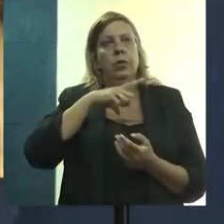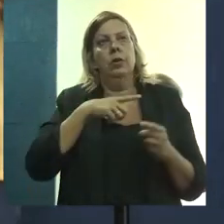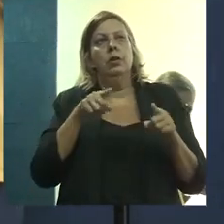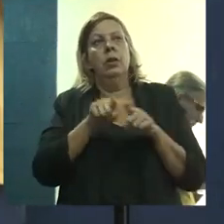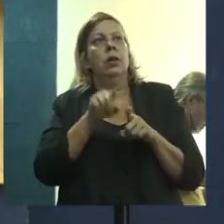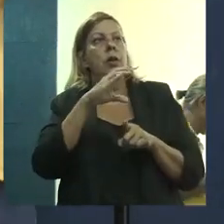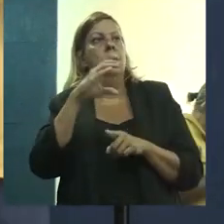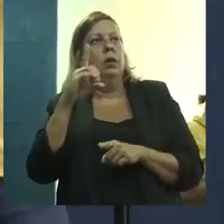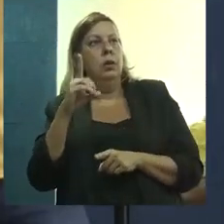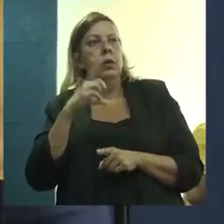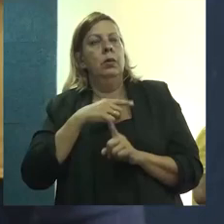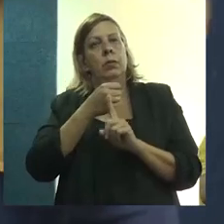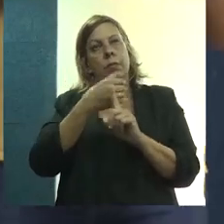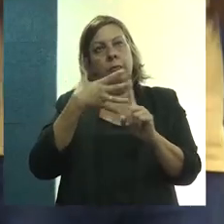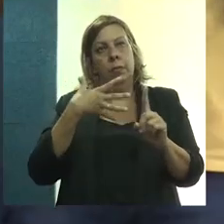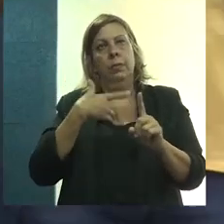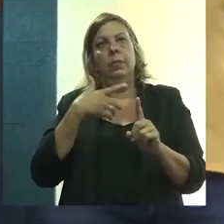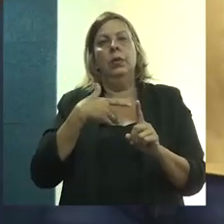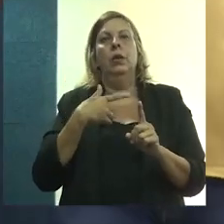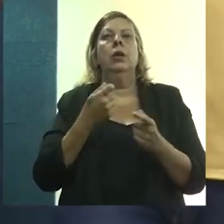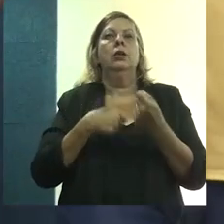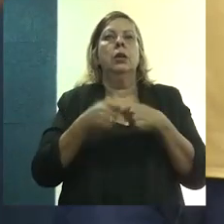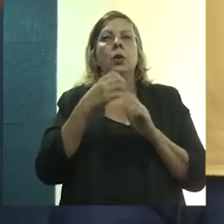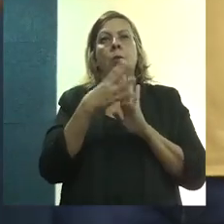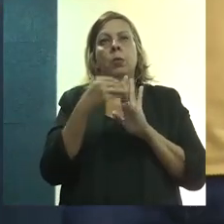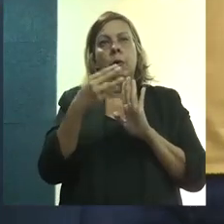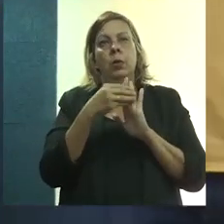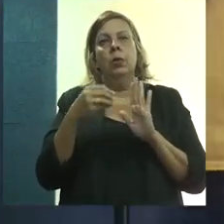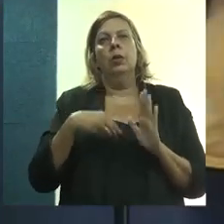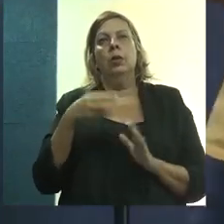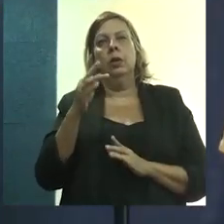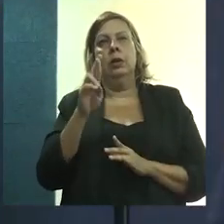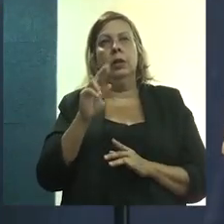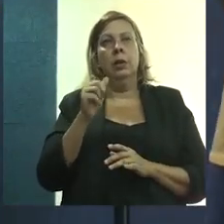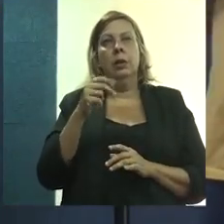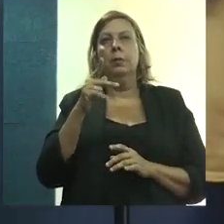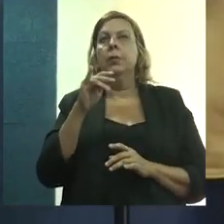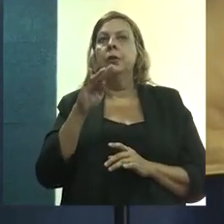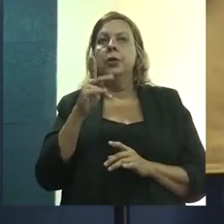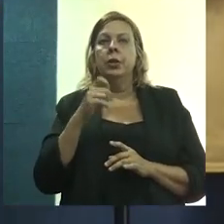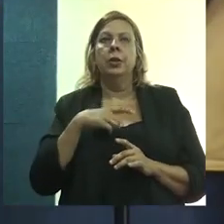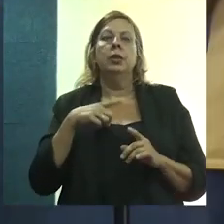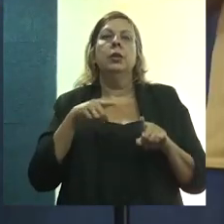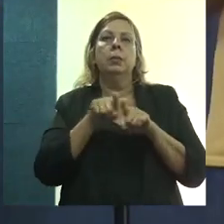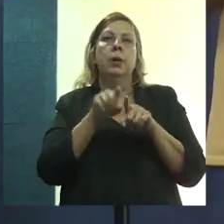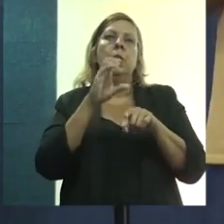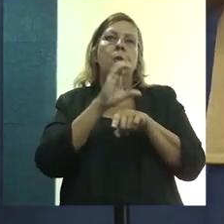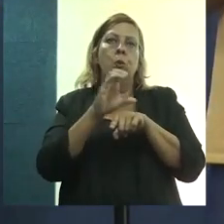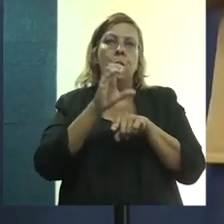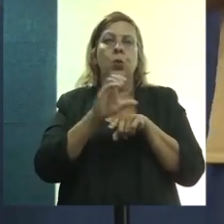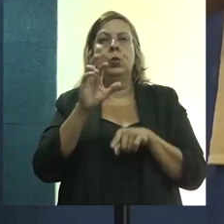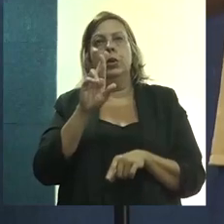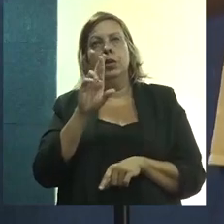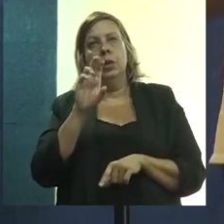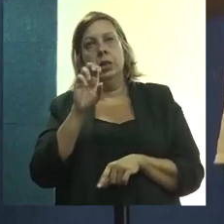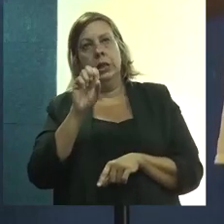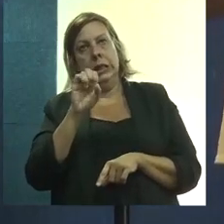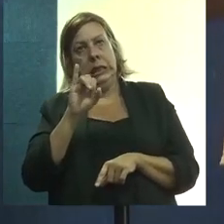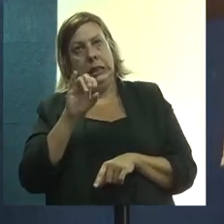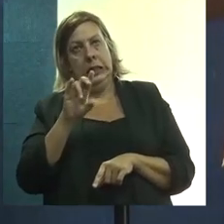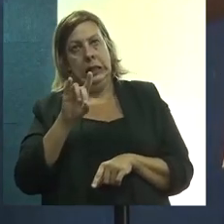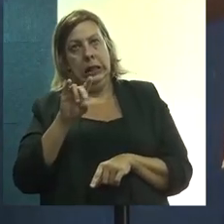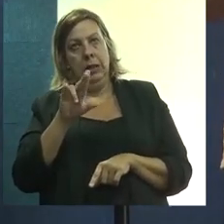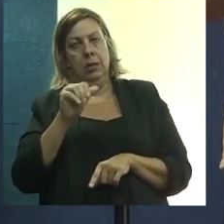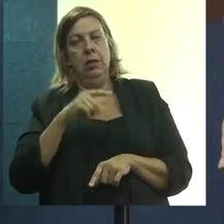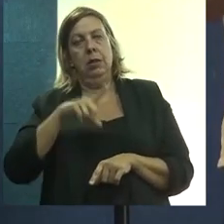e coordenador do programa de extensão Escritório Modelo Trapiche e do curso de residência Habicidades.